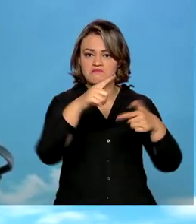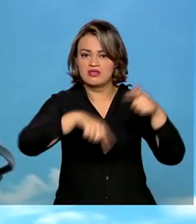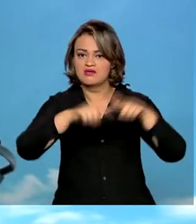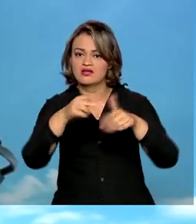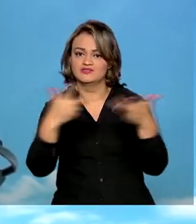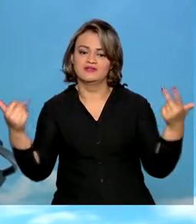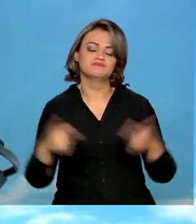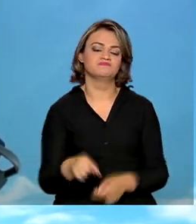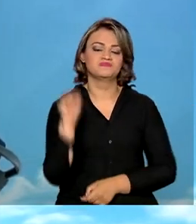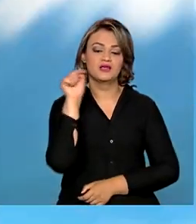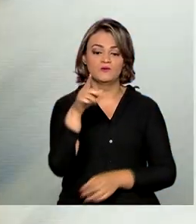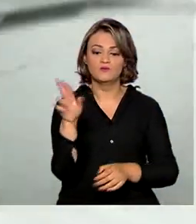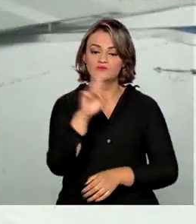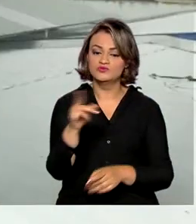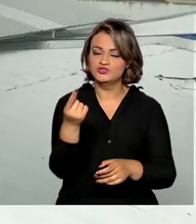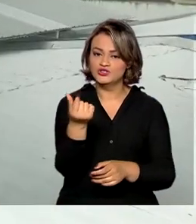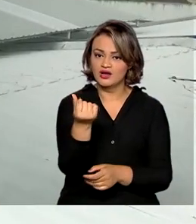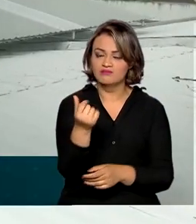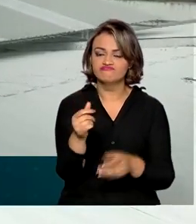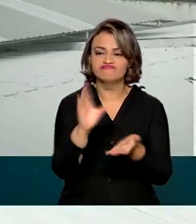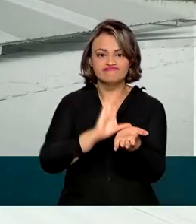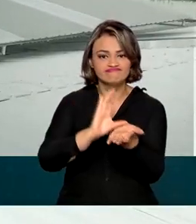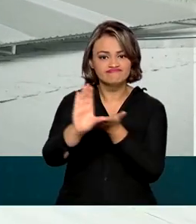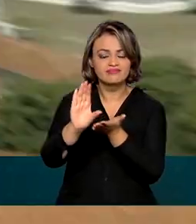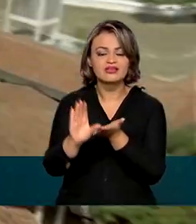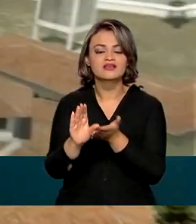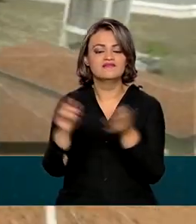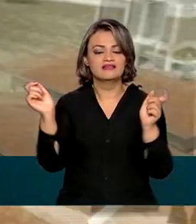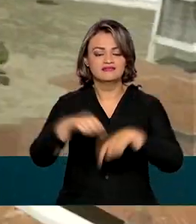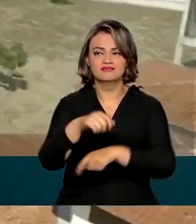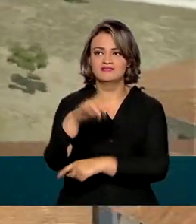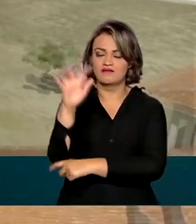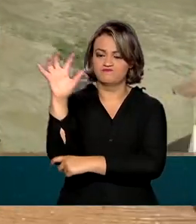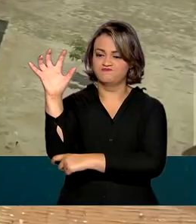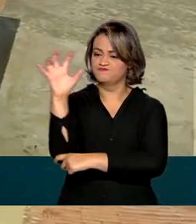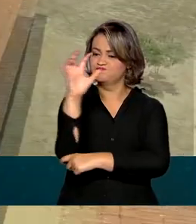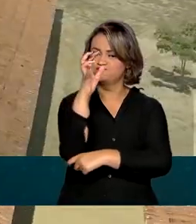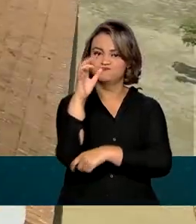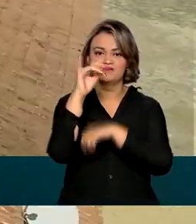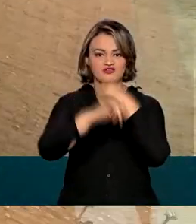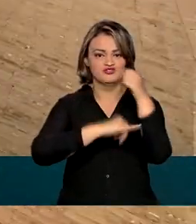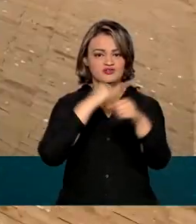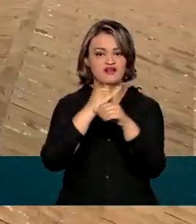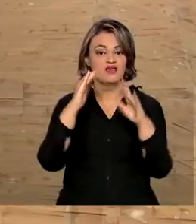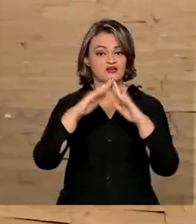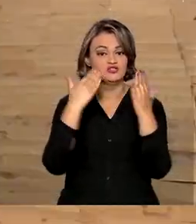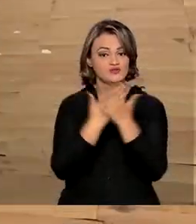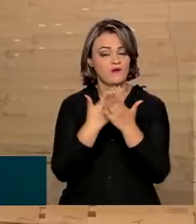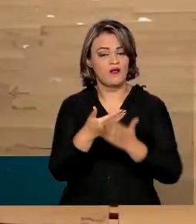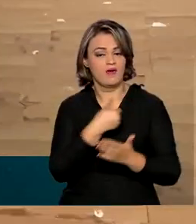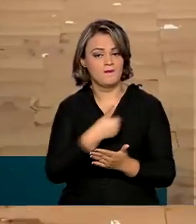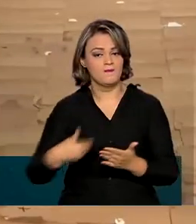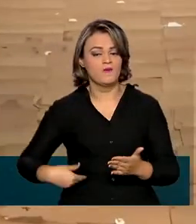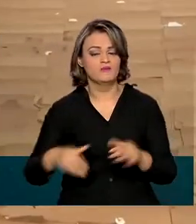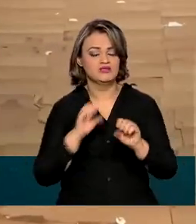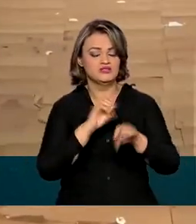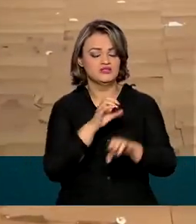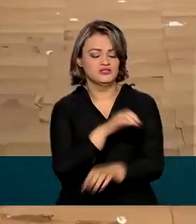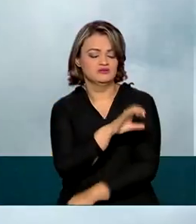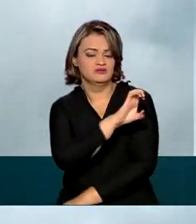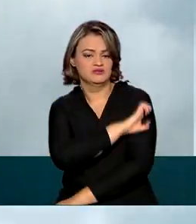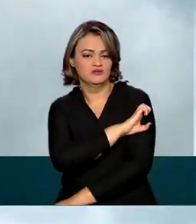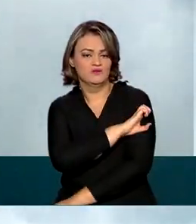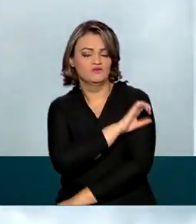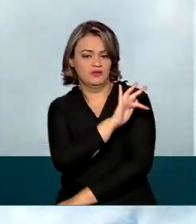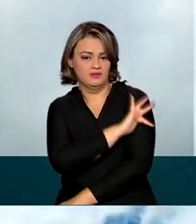O recurso liberado vai propiciar a instalação de redes de conexão em escolas públicas de ensino fundamental e